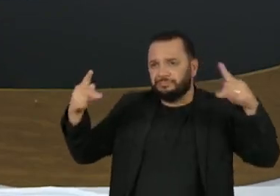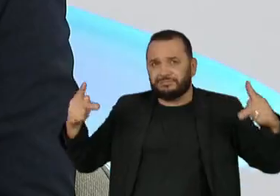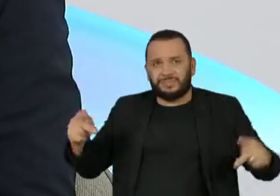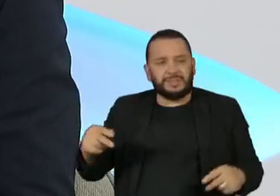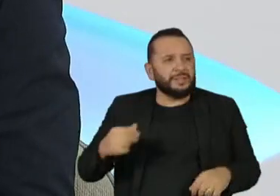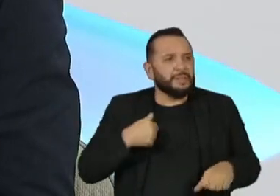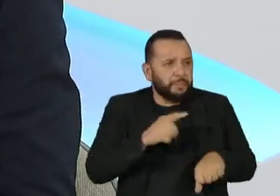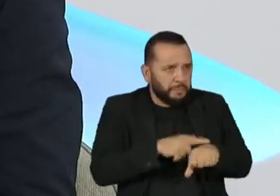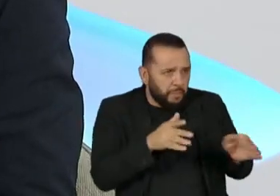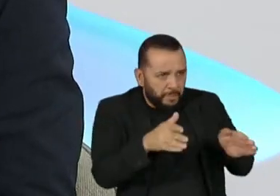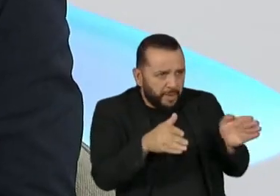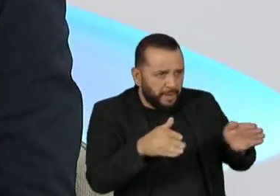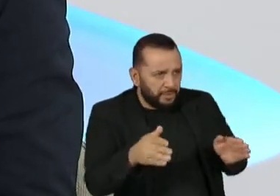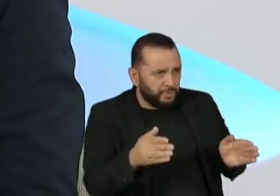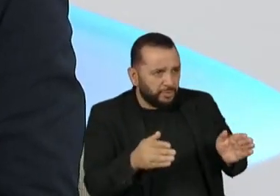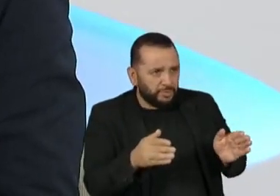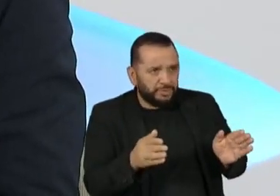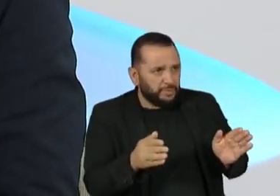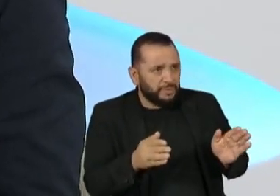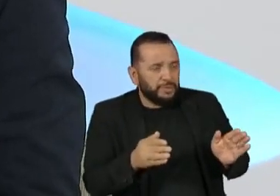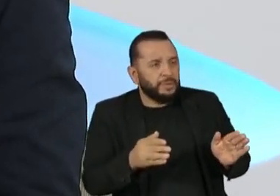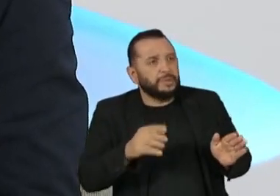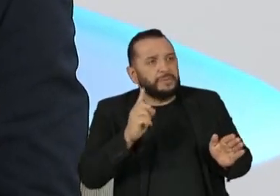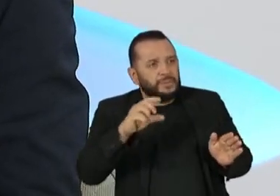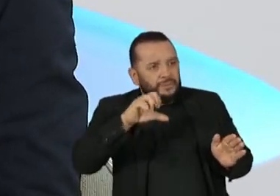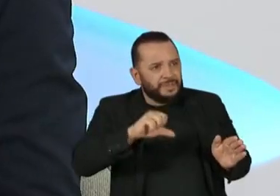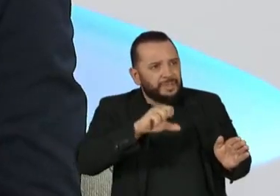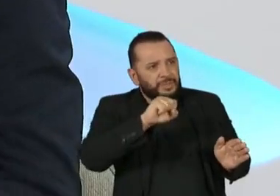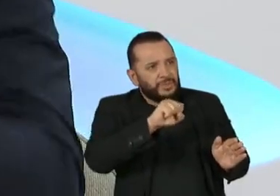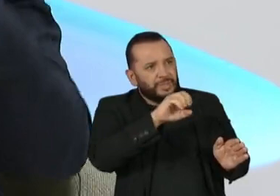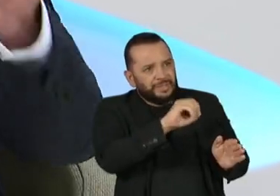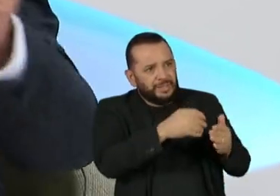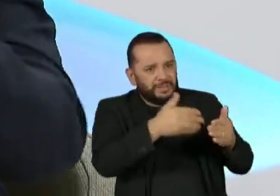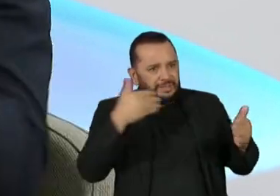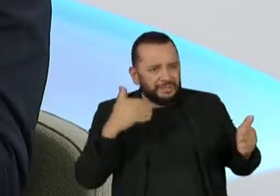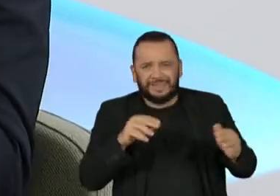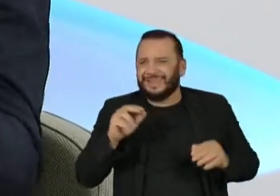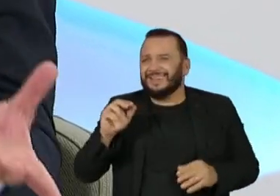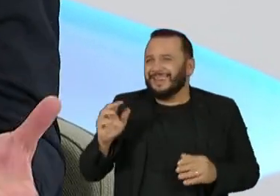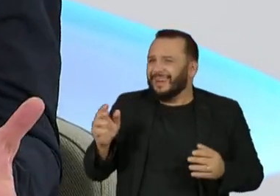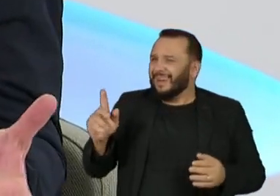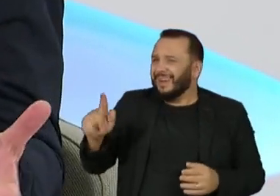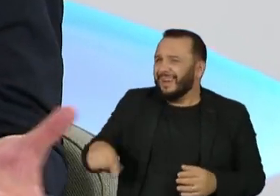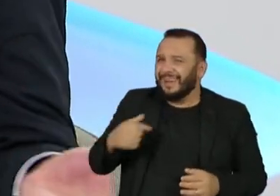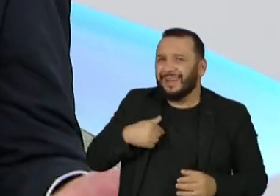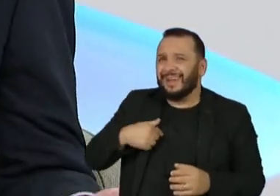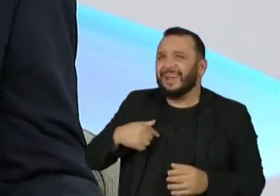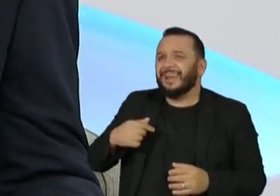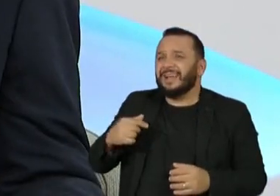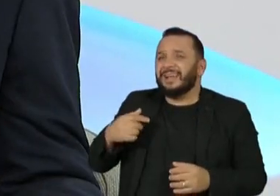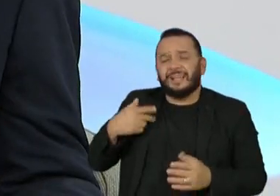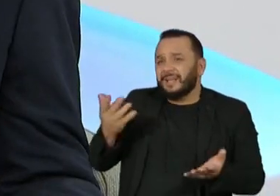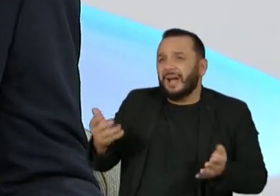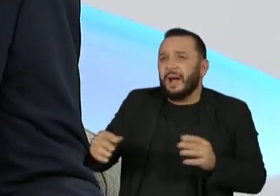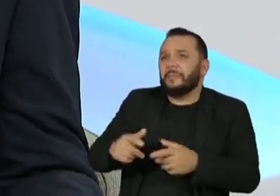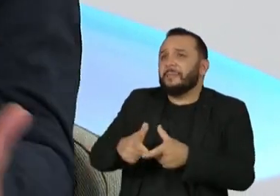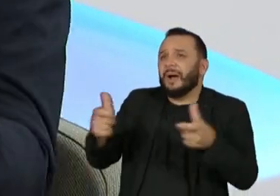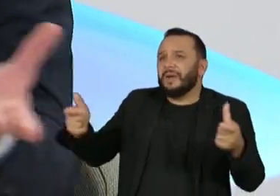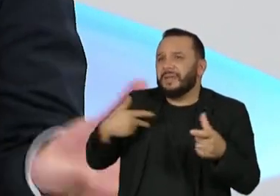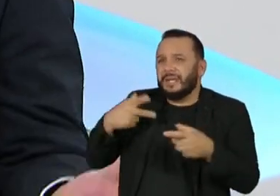marco temporal. É evidente, por quê? Porque isso uma luta pela terra. Se os antropólogos não localizam aquilo, até boa parte dos índios eram nômades.